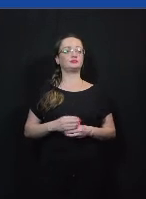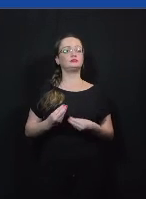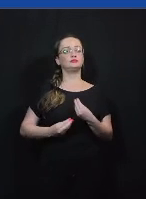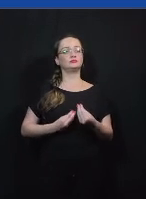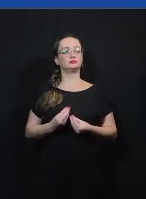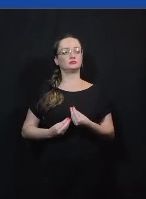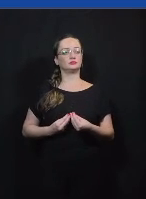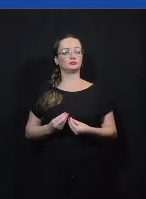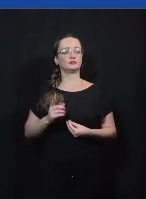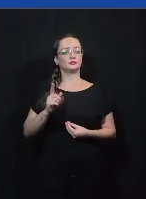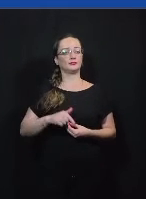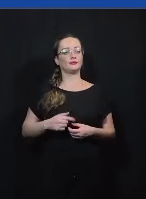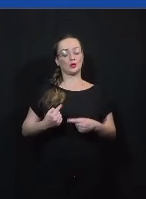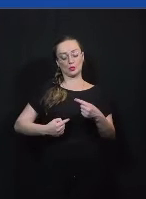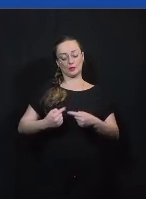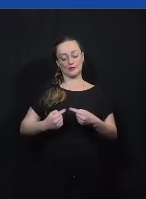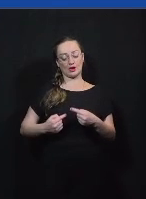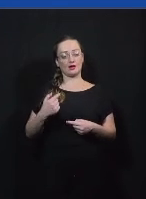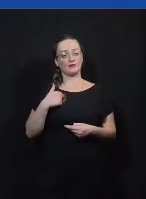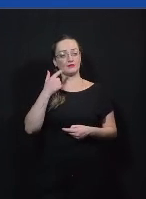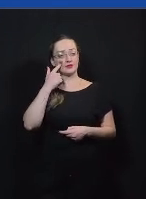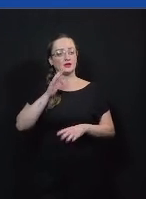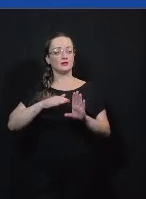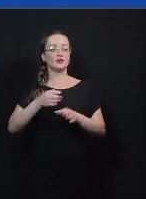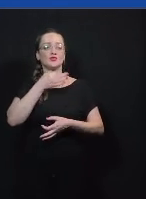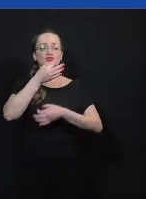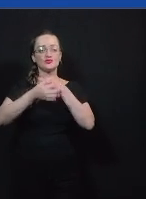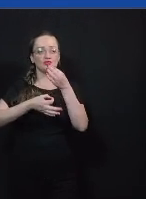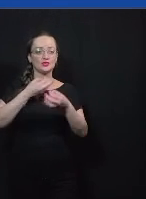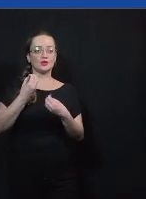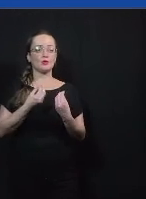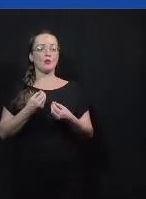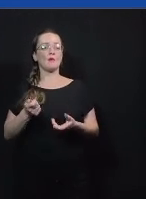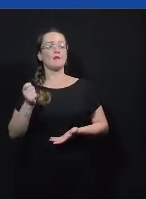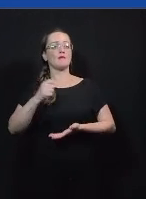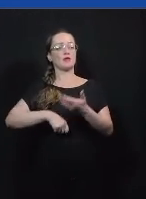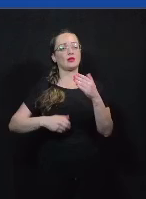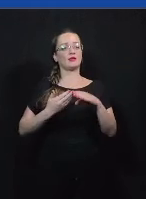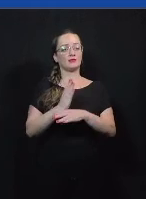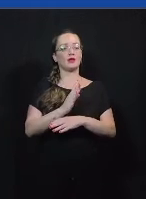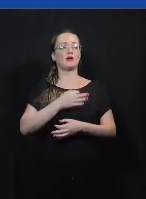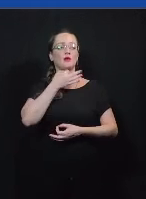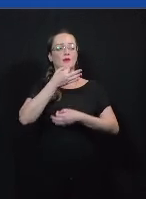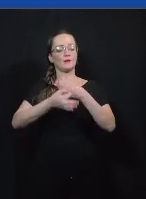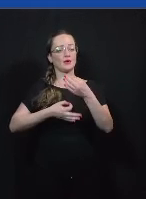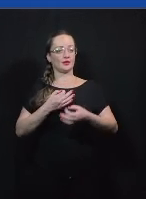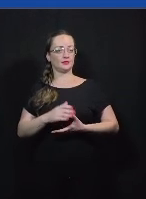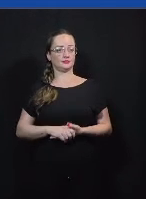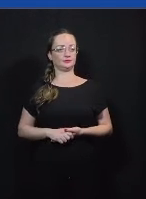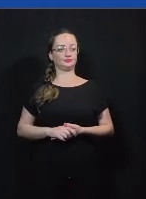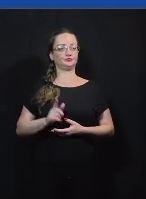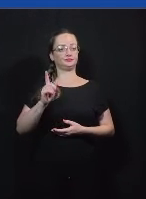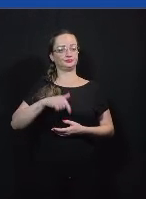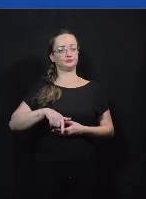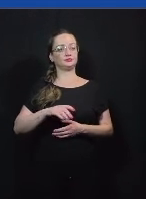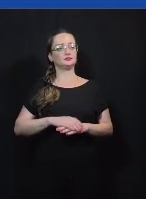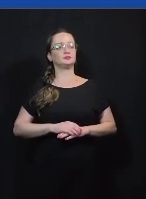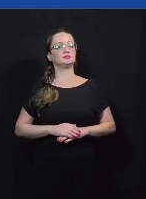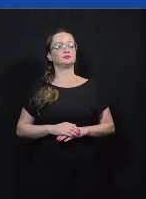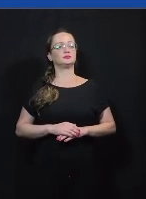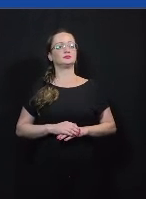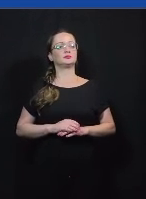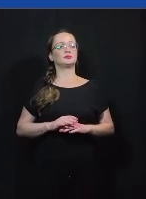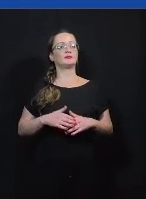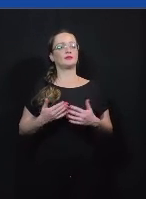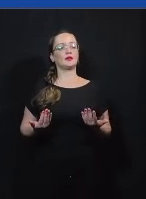e assim muito de debate você vê às vezes algumas dicas de como invalidar um argumento do outro que é para a não falar se é um argumento que não tem argumento